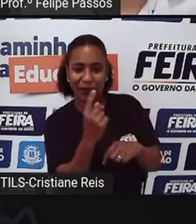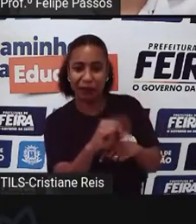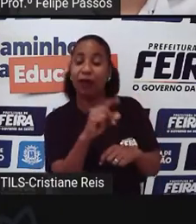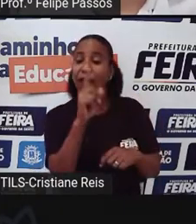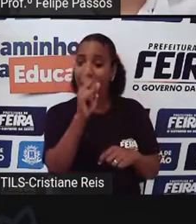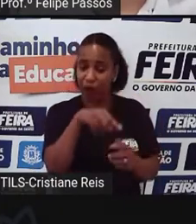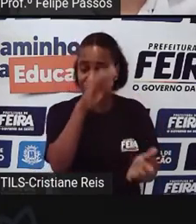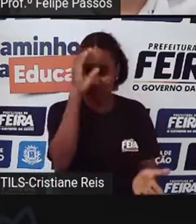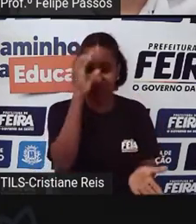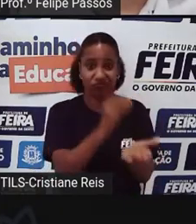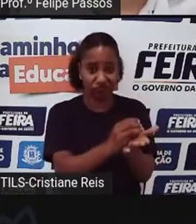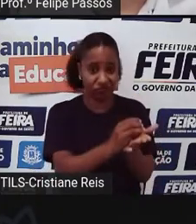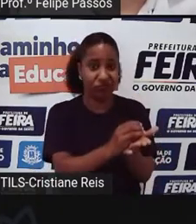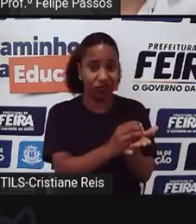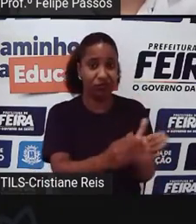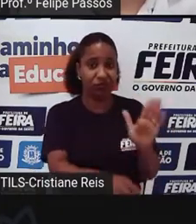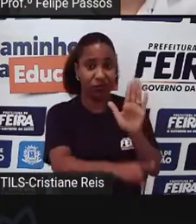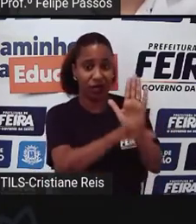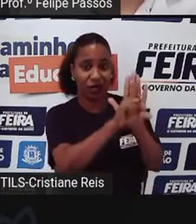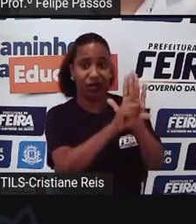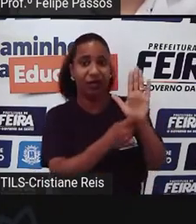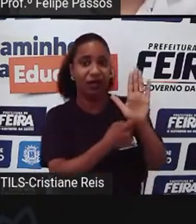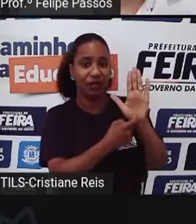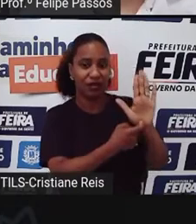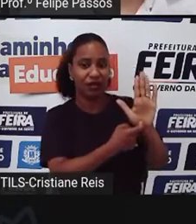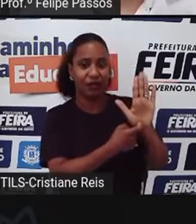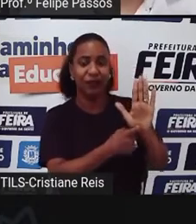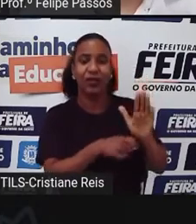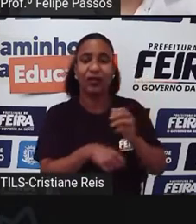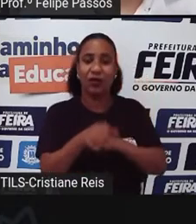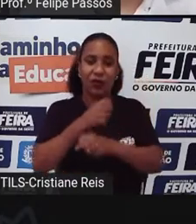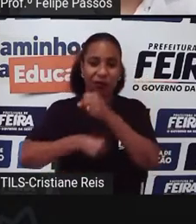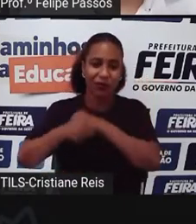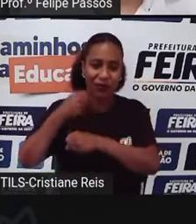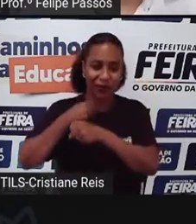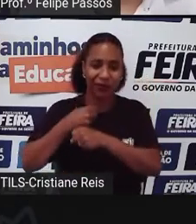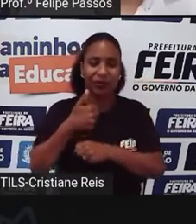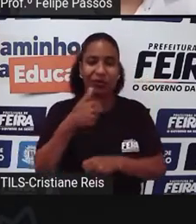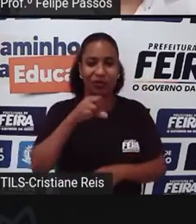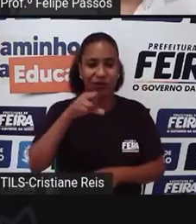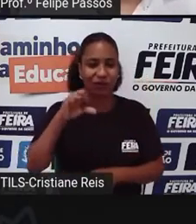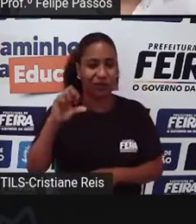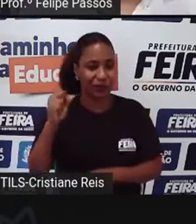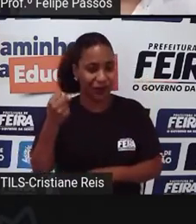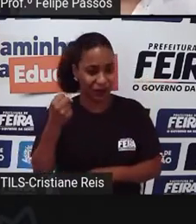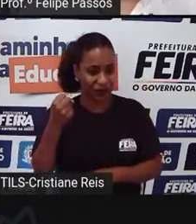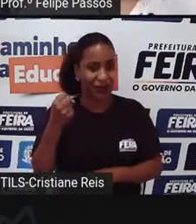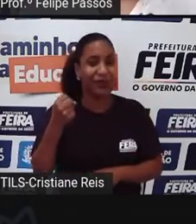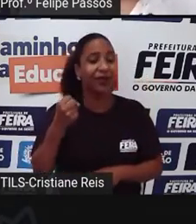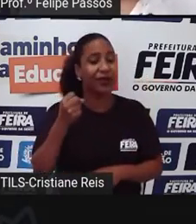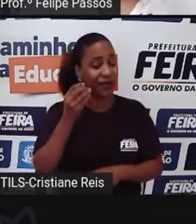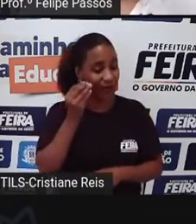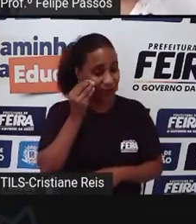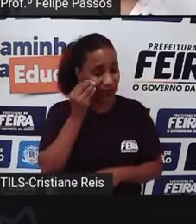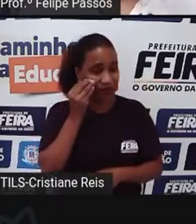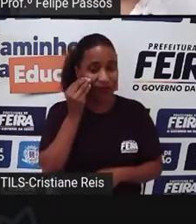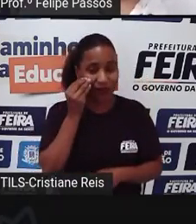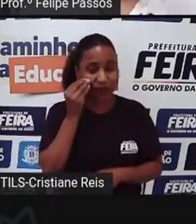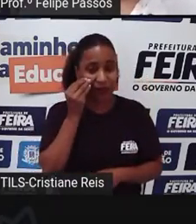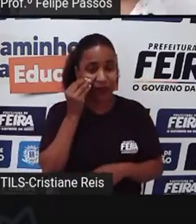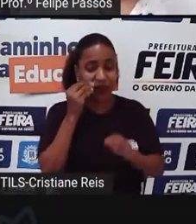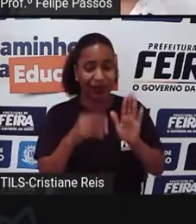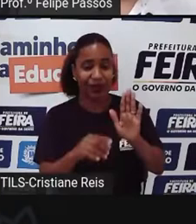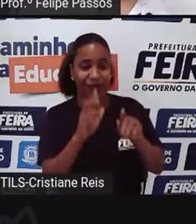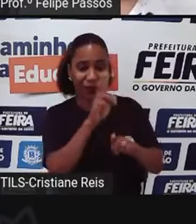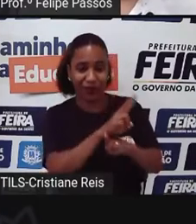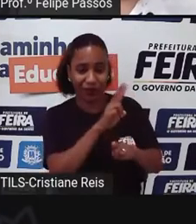Então tinha uma lei De 98 Que já De proteção animal E ela tinha Algumas ações